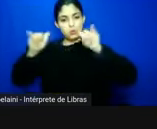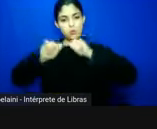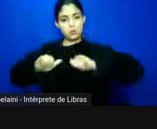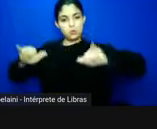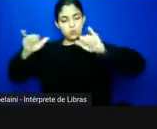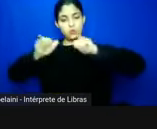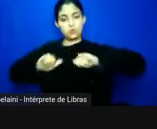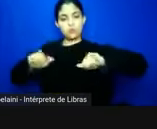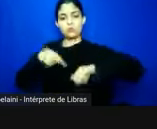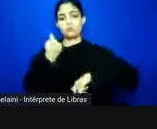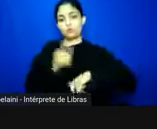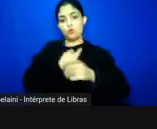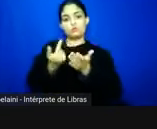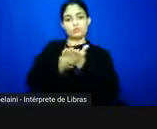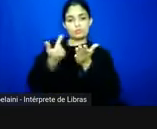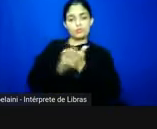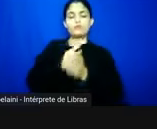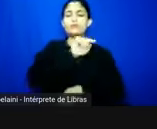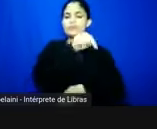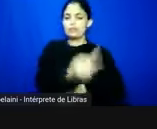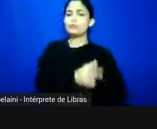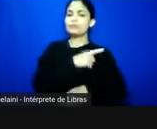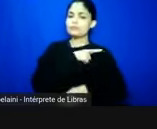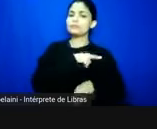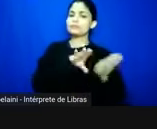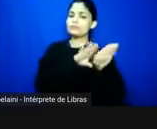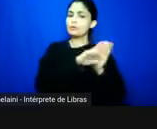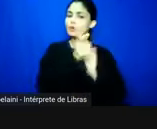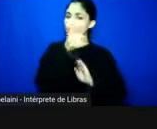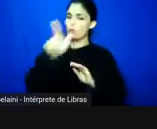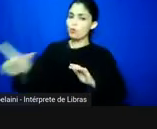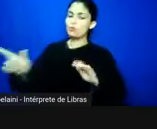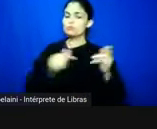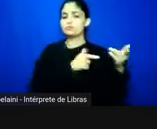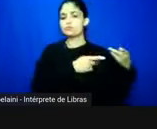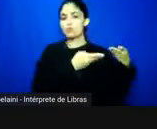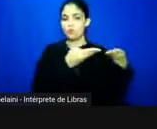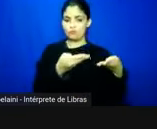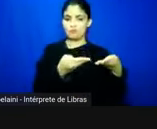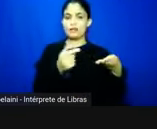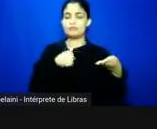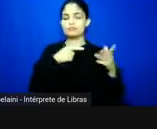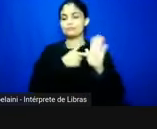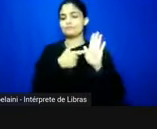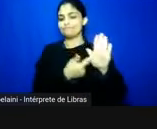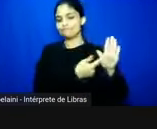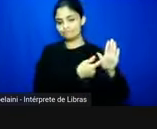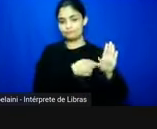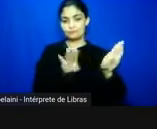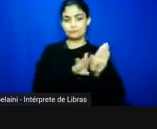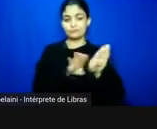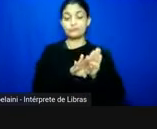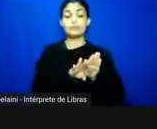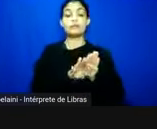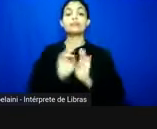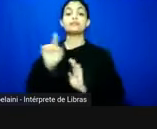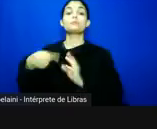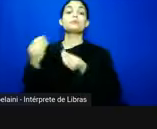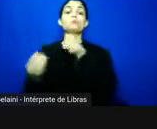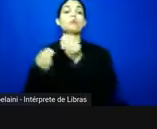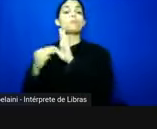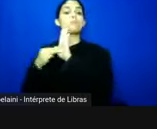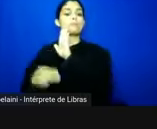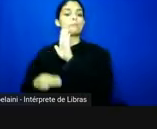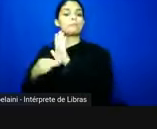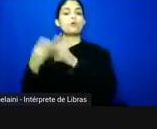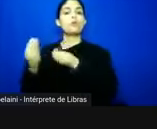tarde vão ser apresentadas, vem direitinho, e também outra metodologia, que depois eu vou comentar sobre como vai funcionar essa noite aqui de